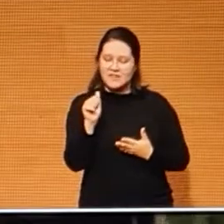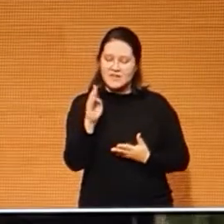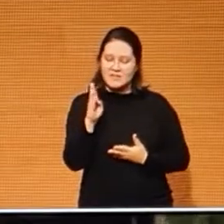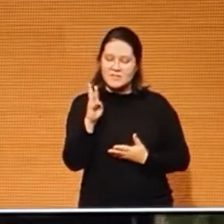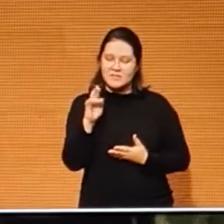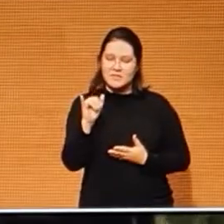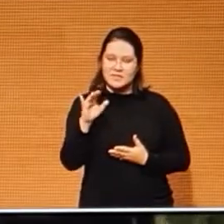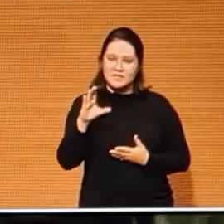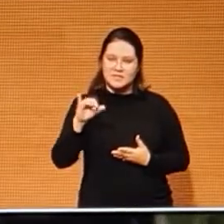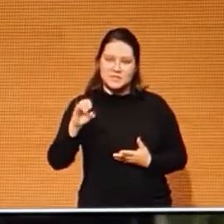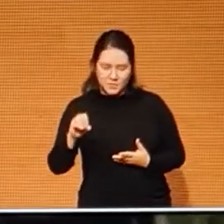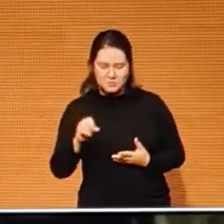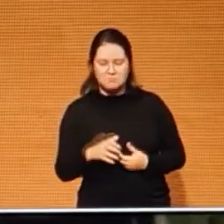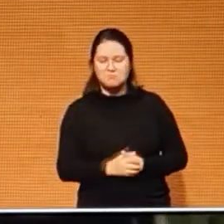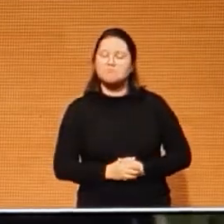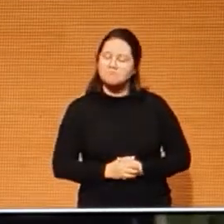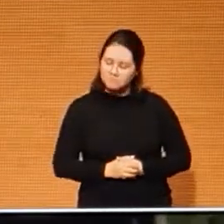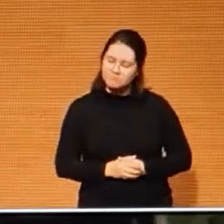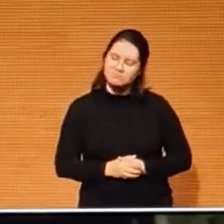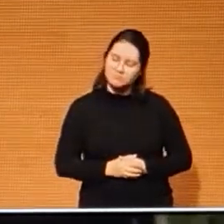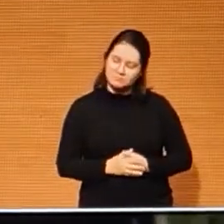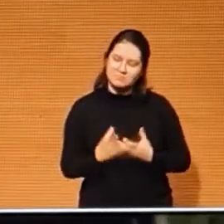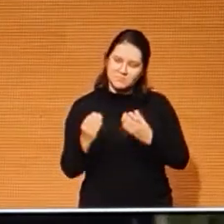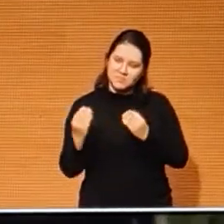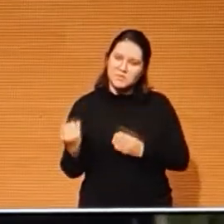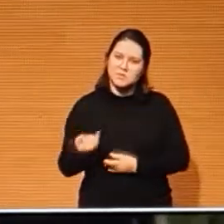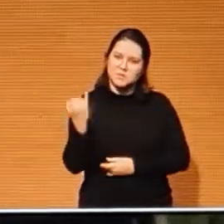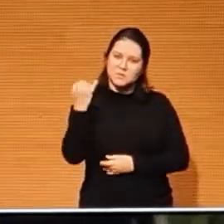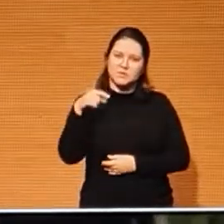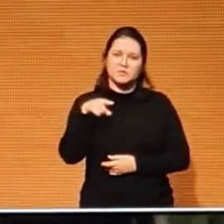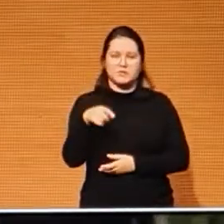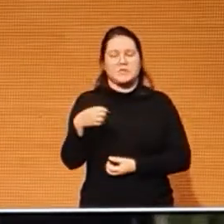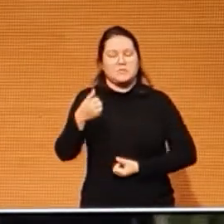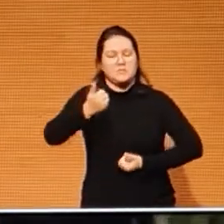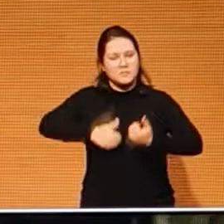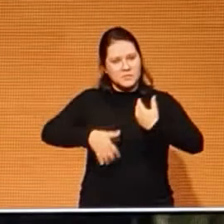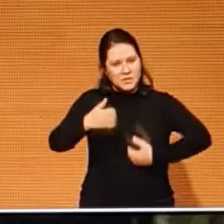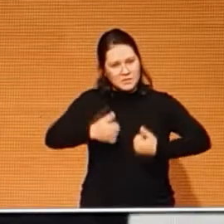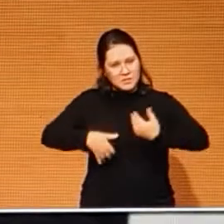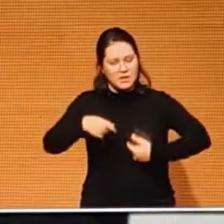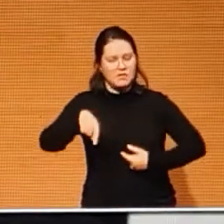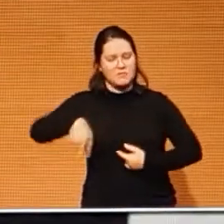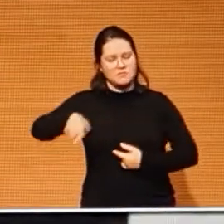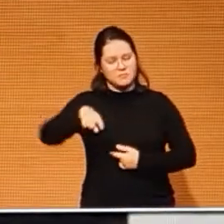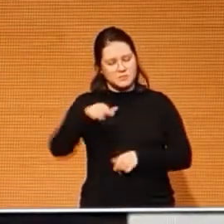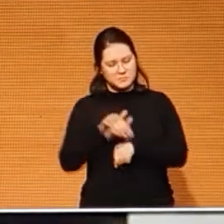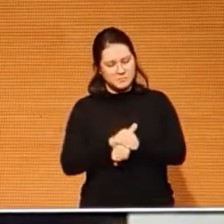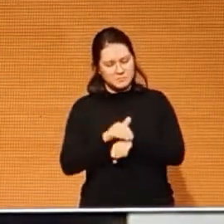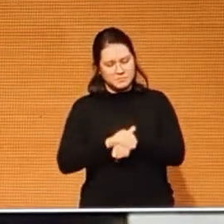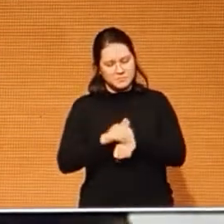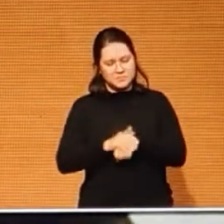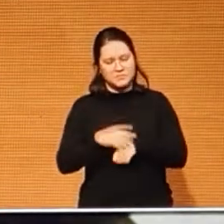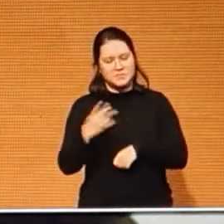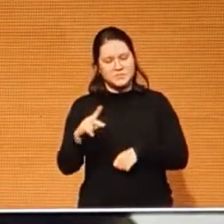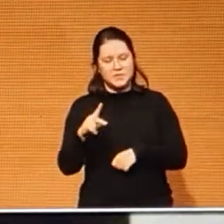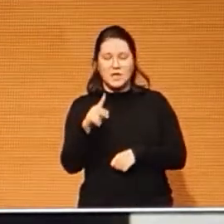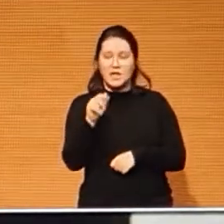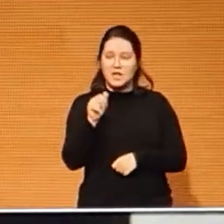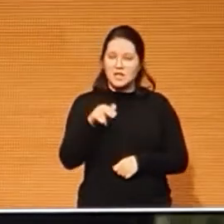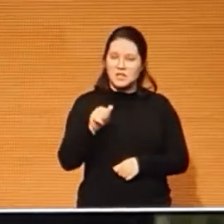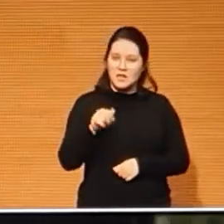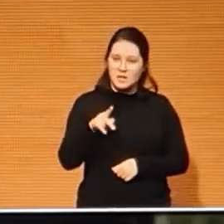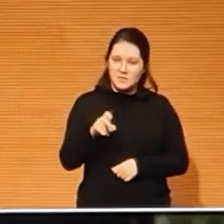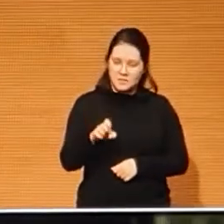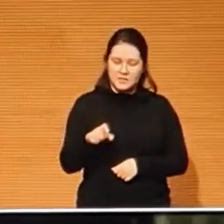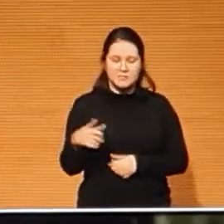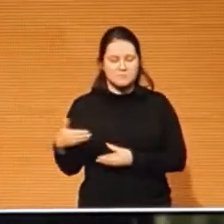Realmente bastante importante as colocações na forma como a ANAP e a PESP